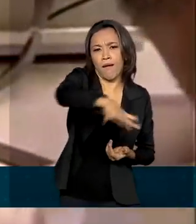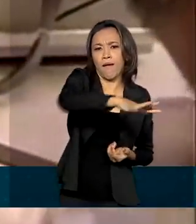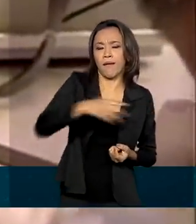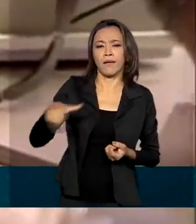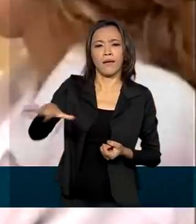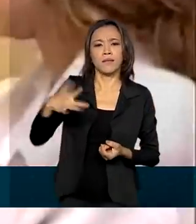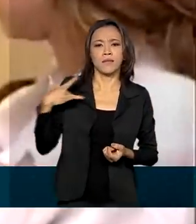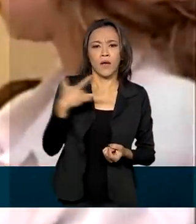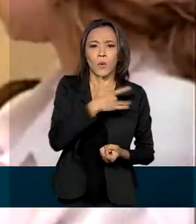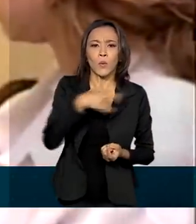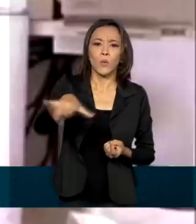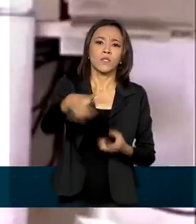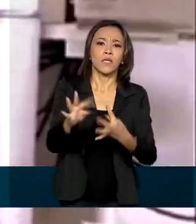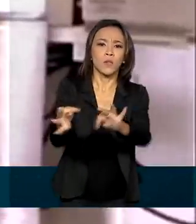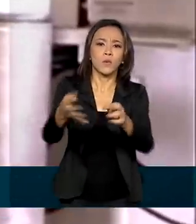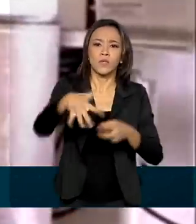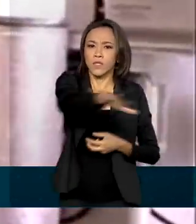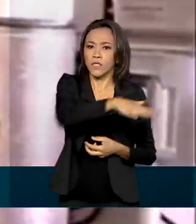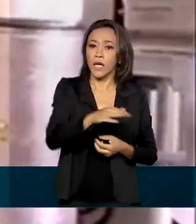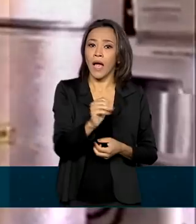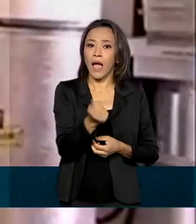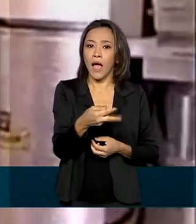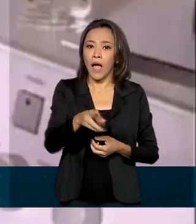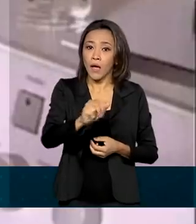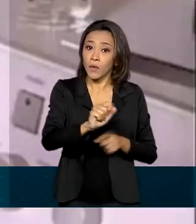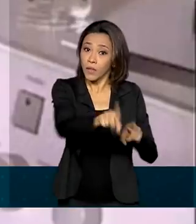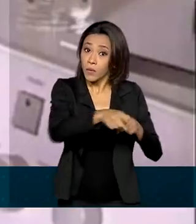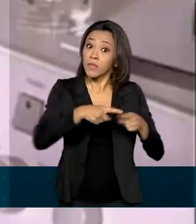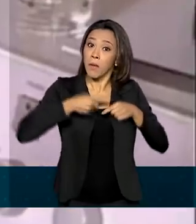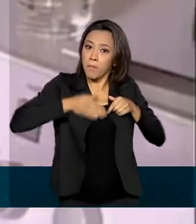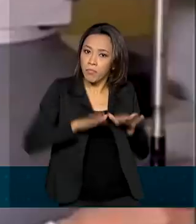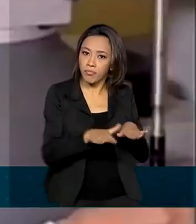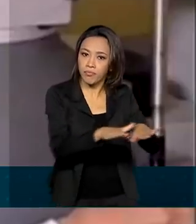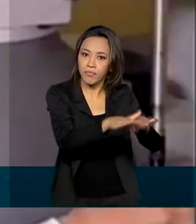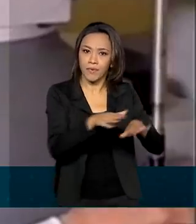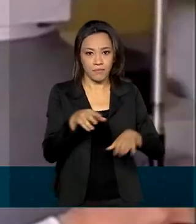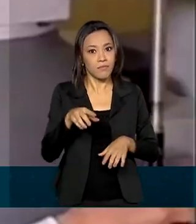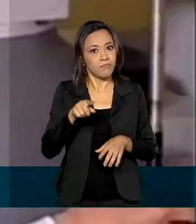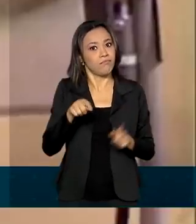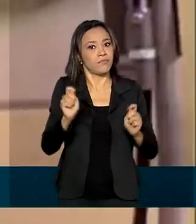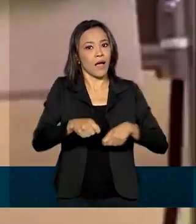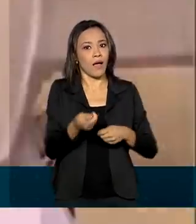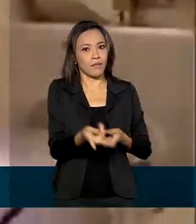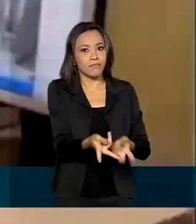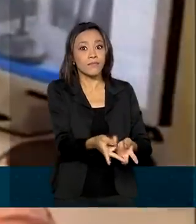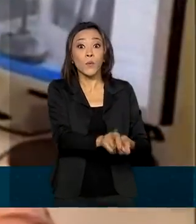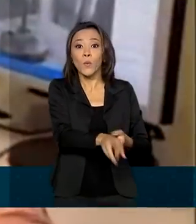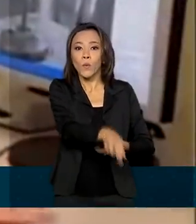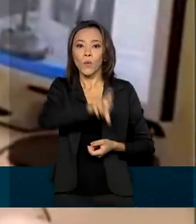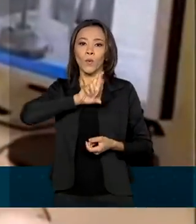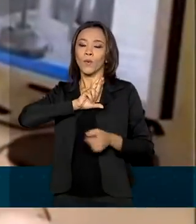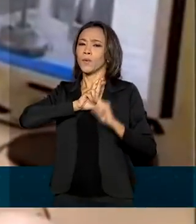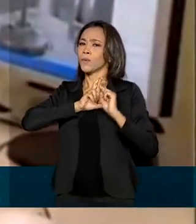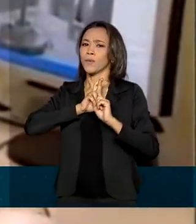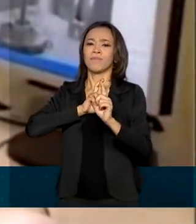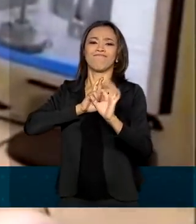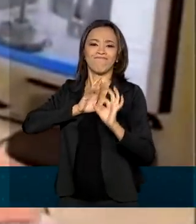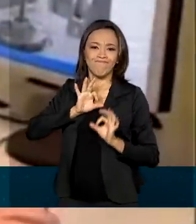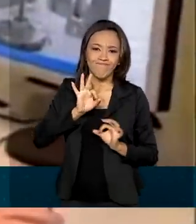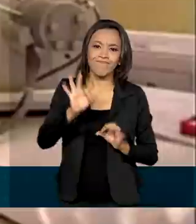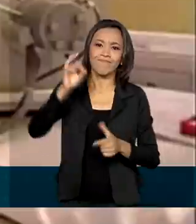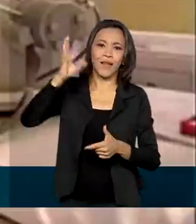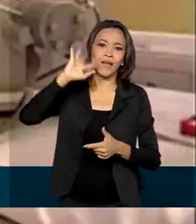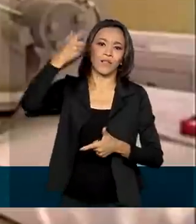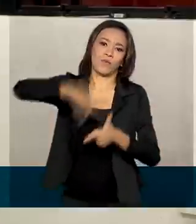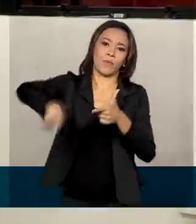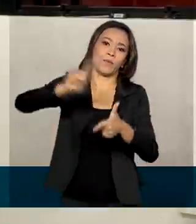saúde, agronegócio e têxtil. E pode ser que, de lá, venha a solução definitiva para o problema